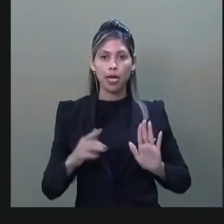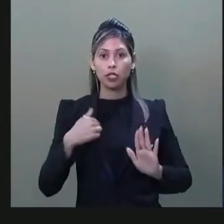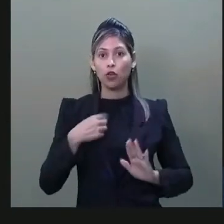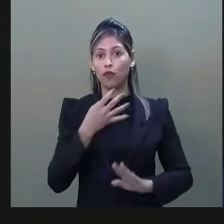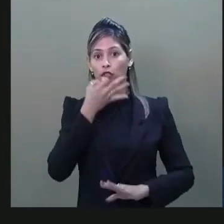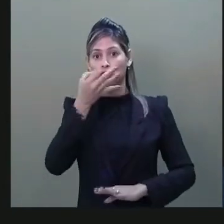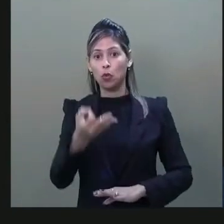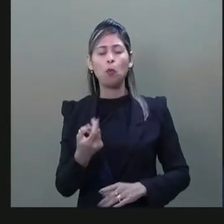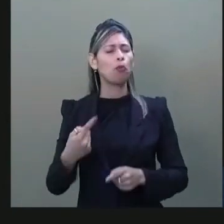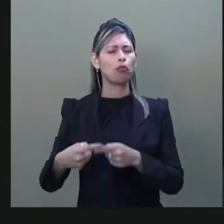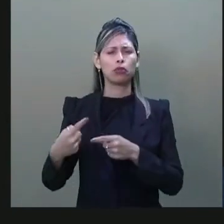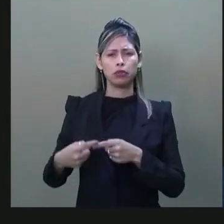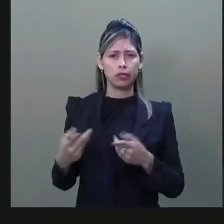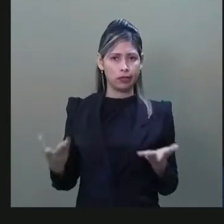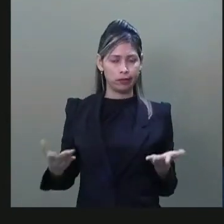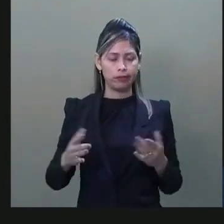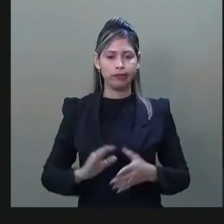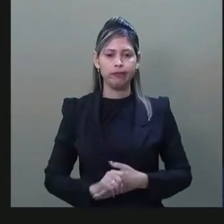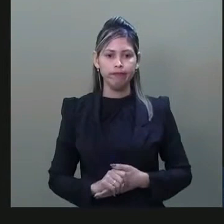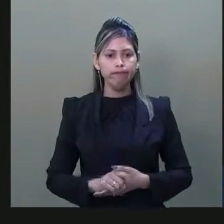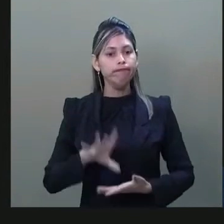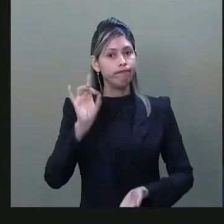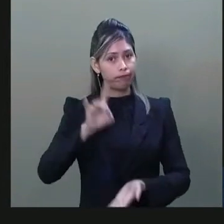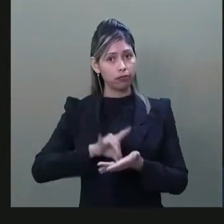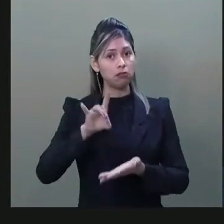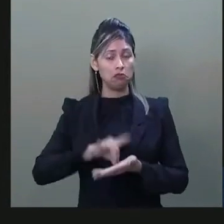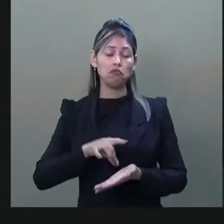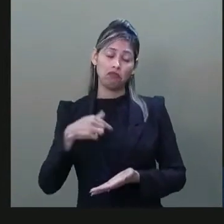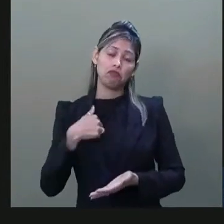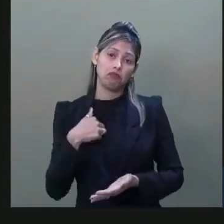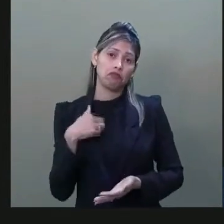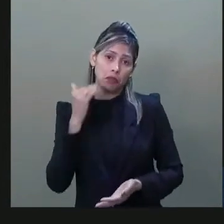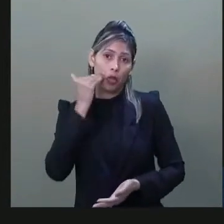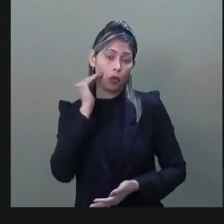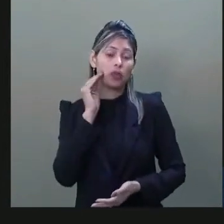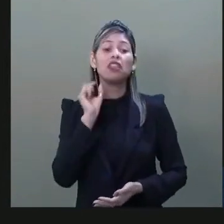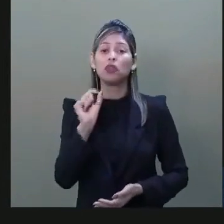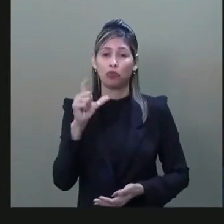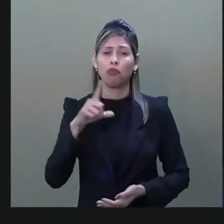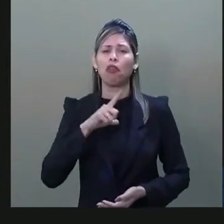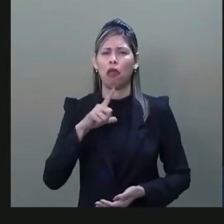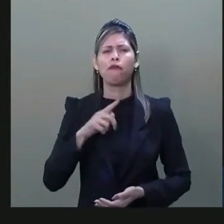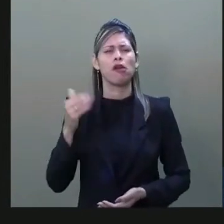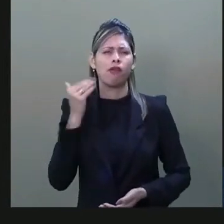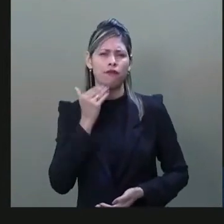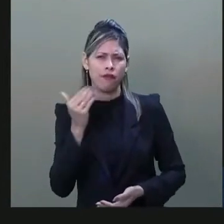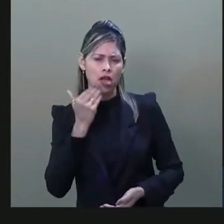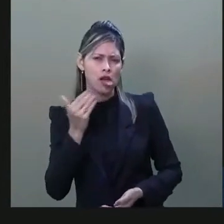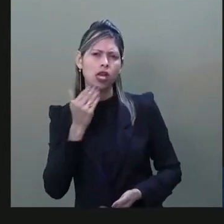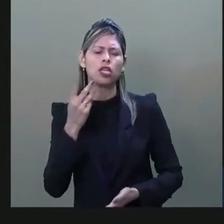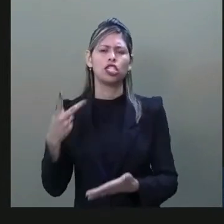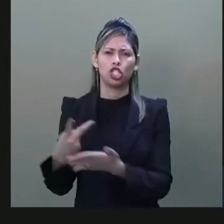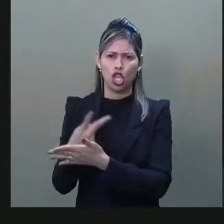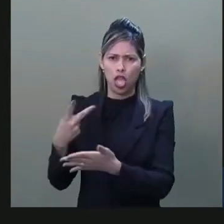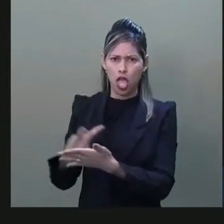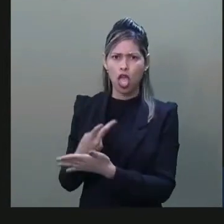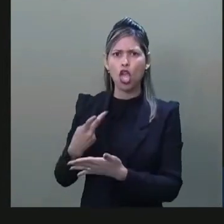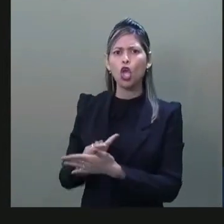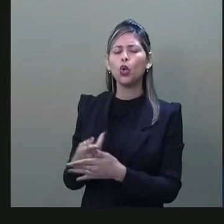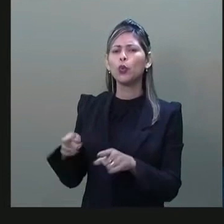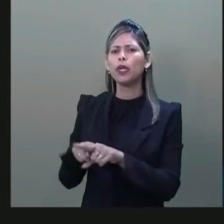Na verdade, há um consenso de que houve falha, mas não sabe-se ainda o nível de